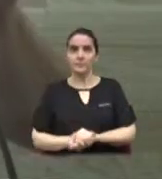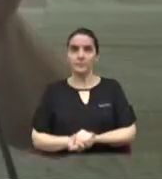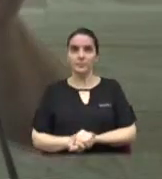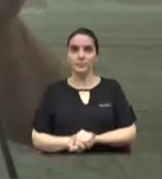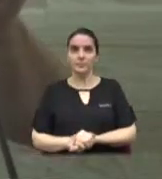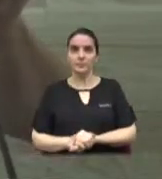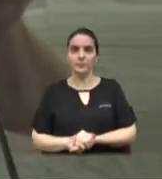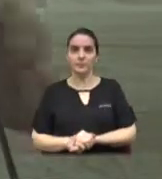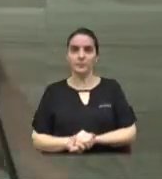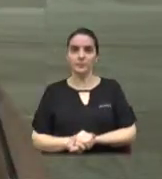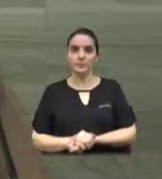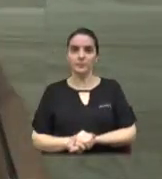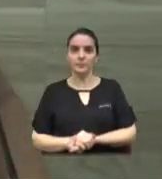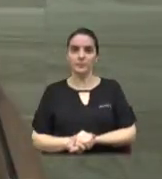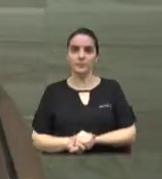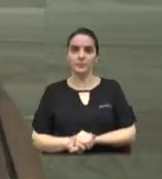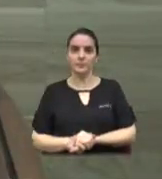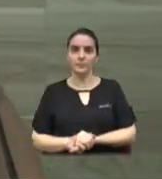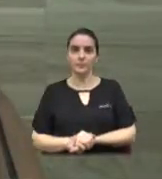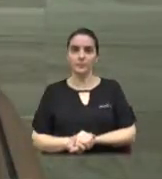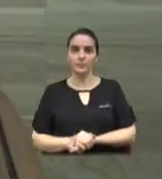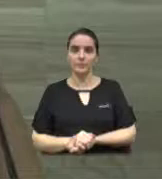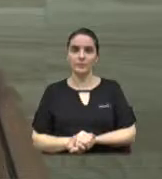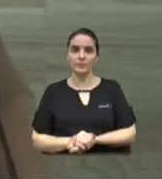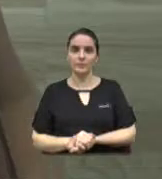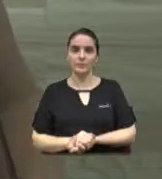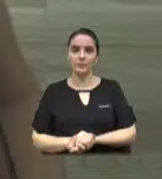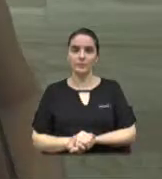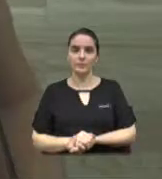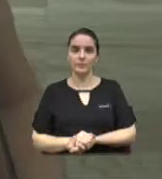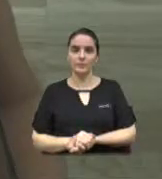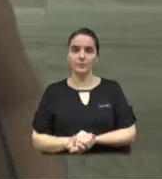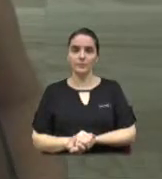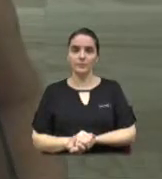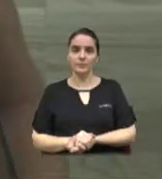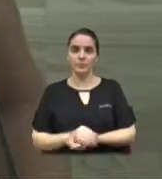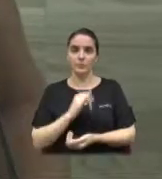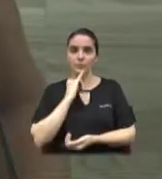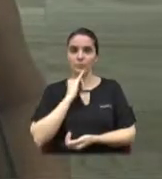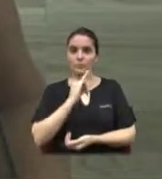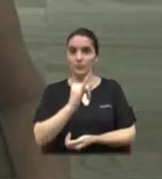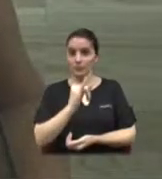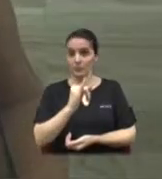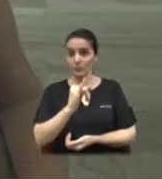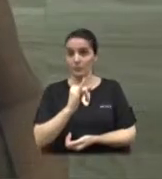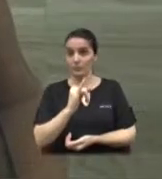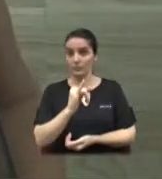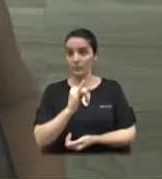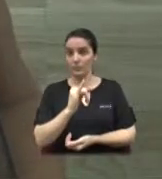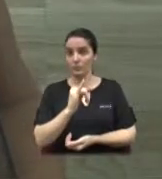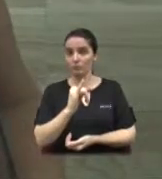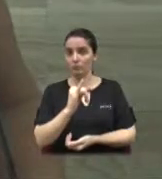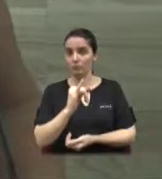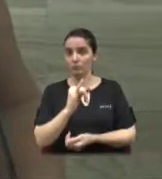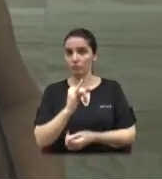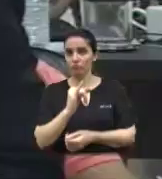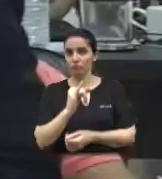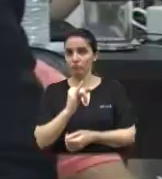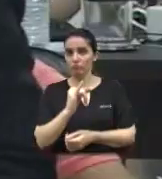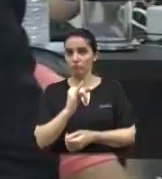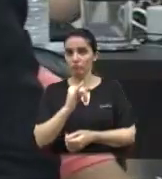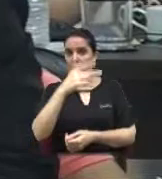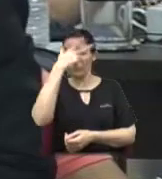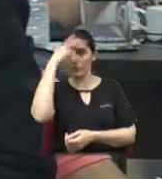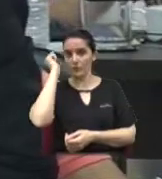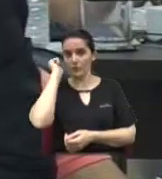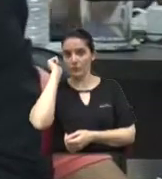Pois não, pois não, vereador. Muito obrigada. Essa informação foi nos passada ao nosso e-mail pela prefeitura de